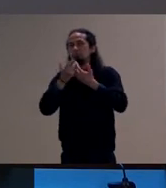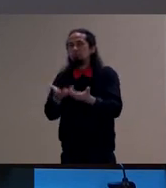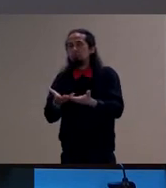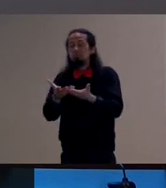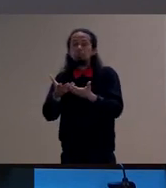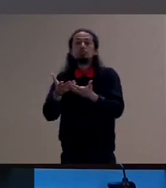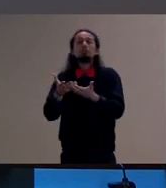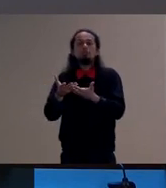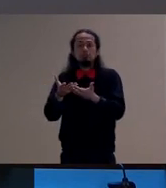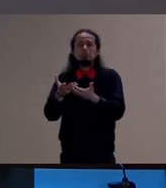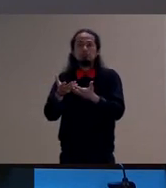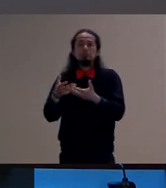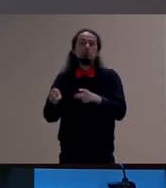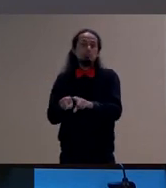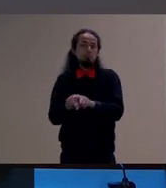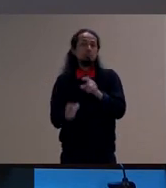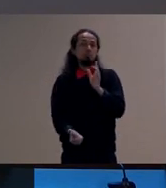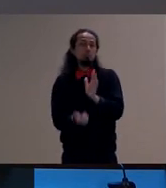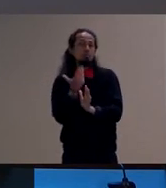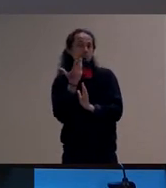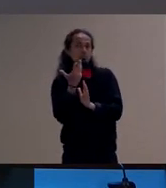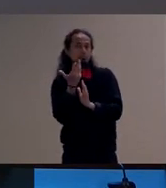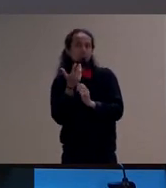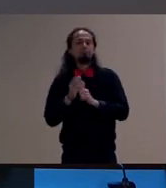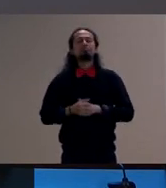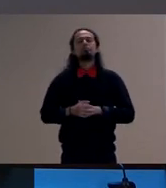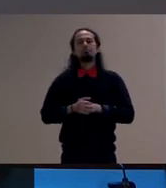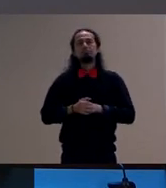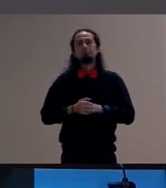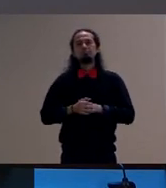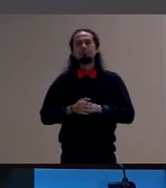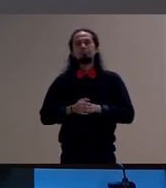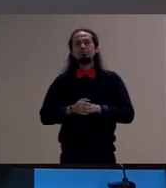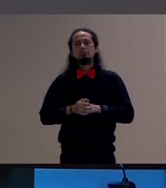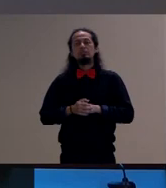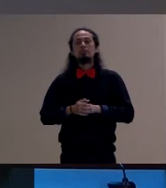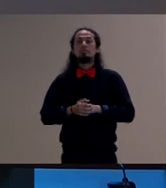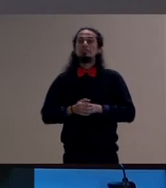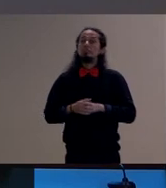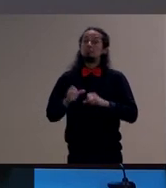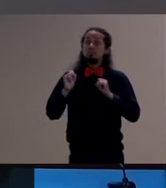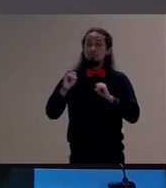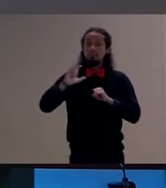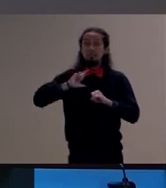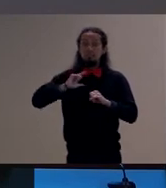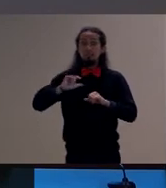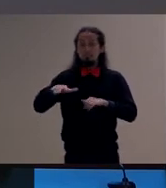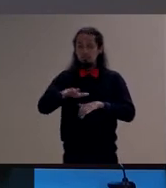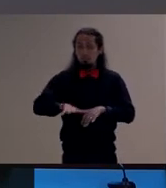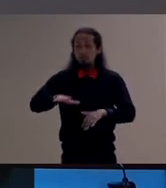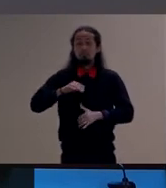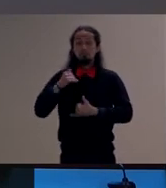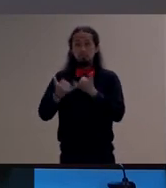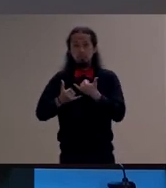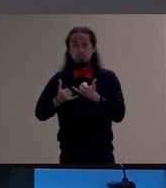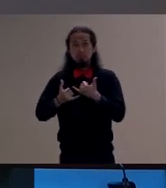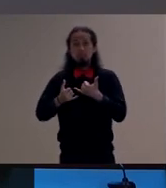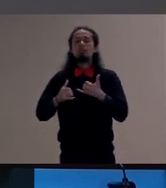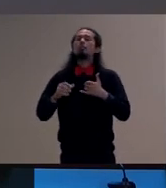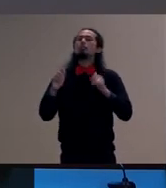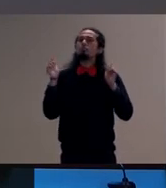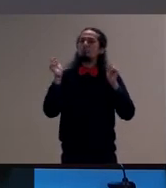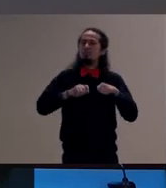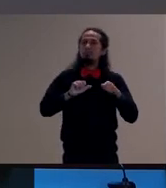então quanto mais espaço para brincadeira mais possibilidades de experiência mais